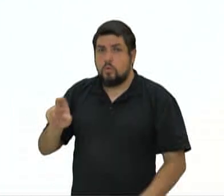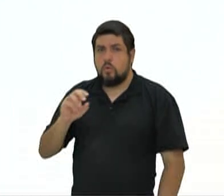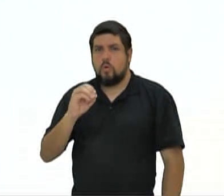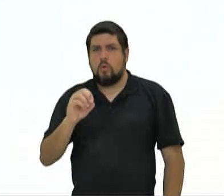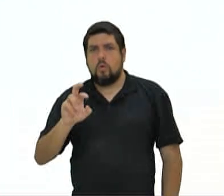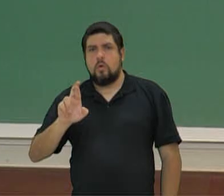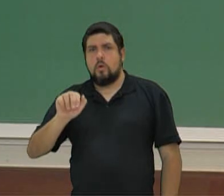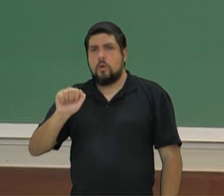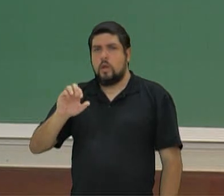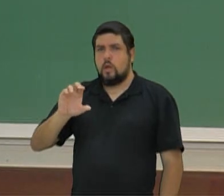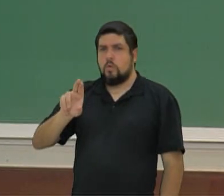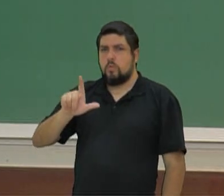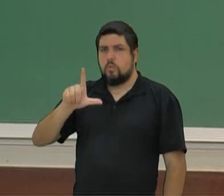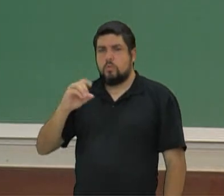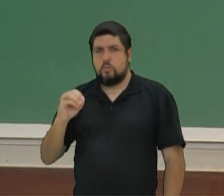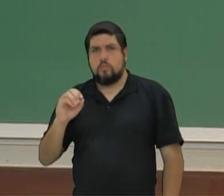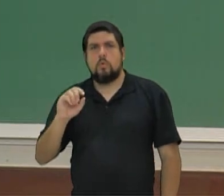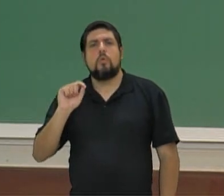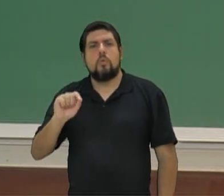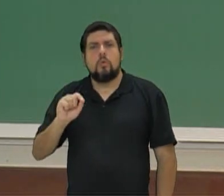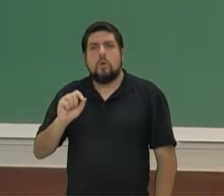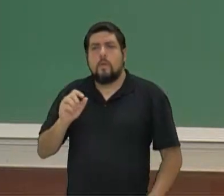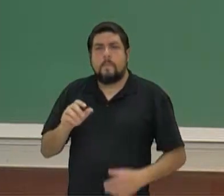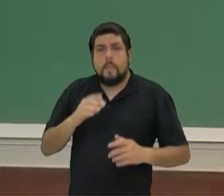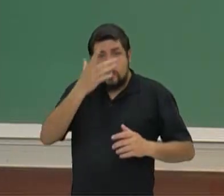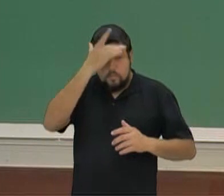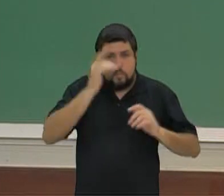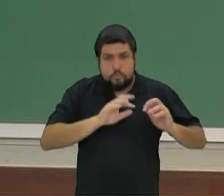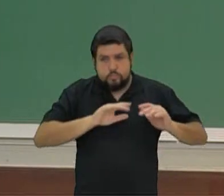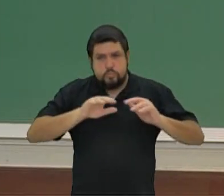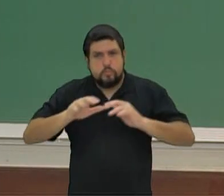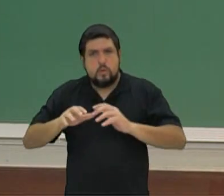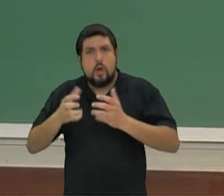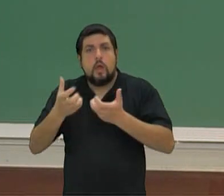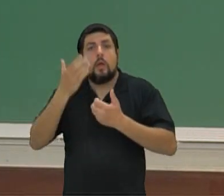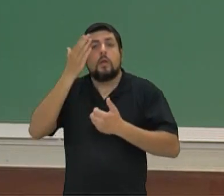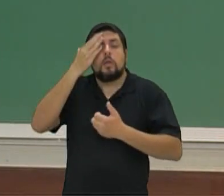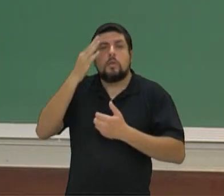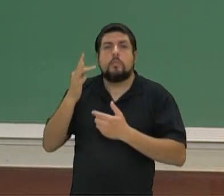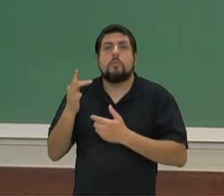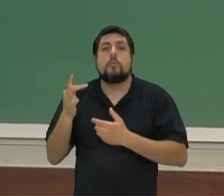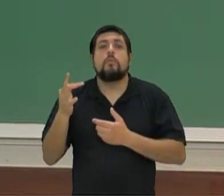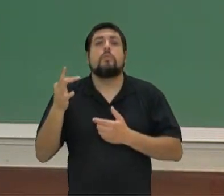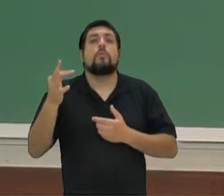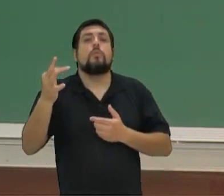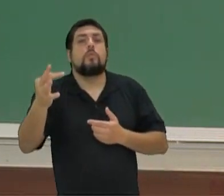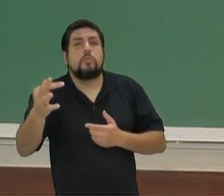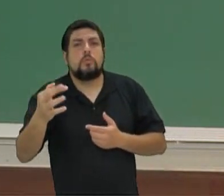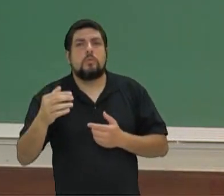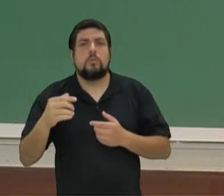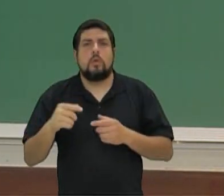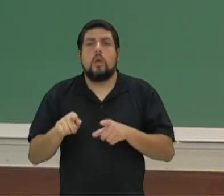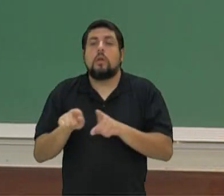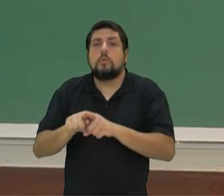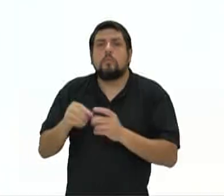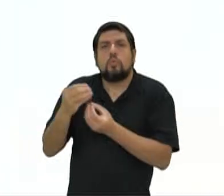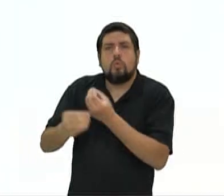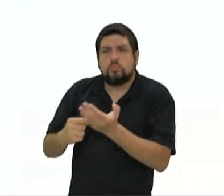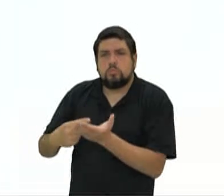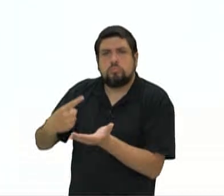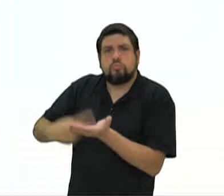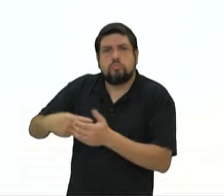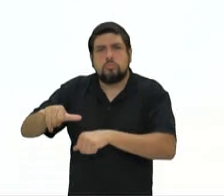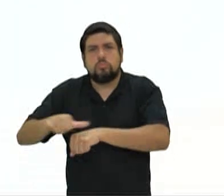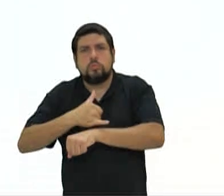perguntar, saber sobre o futuro, inclusive a uma decisão de guerra da política